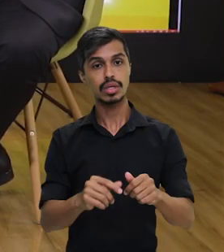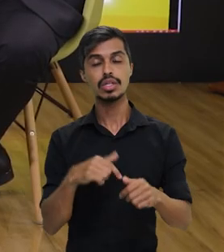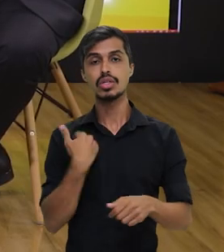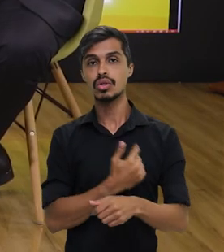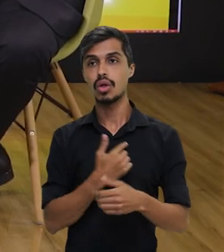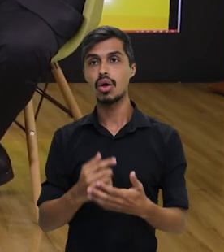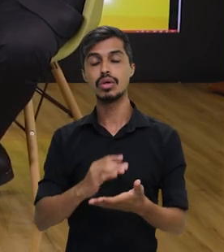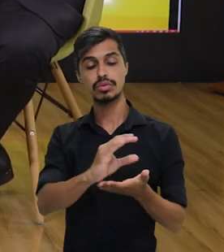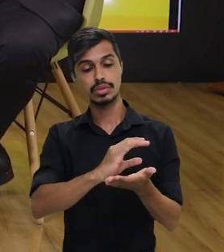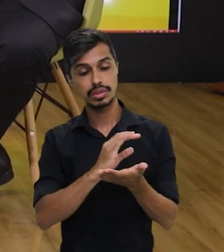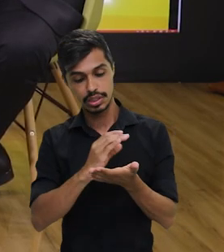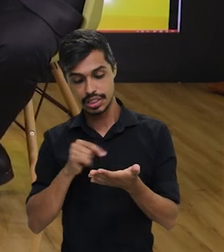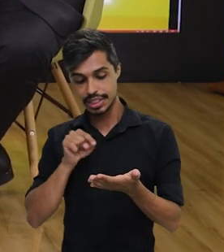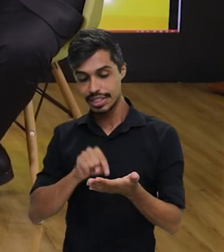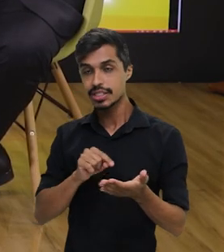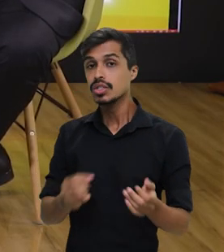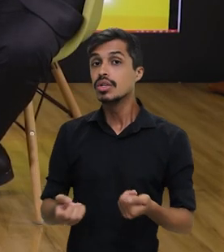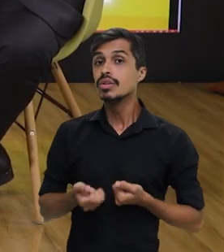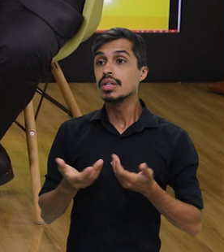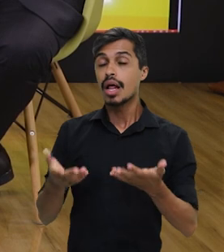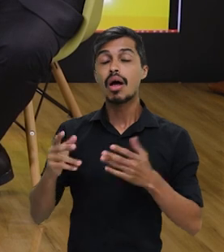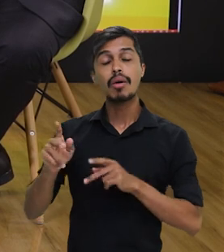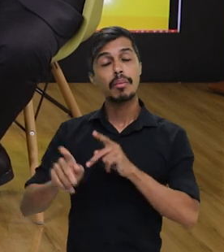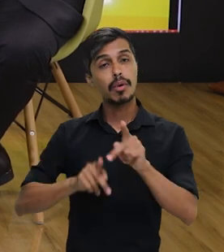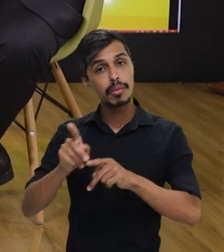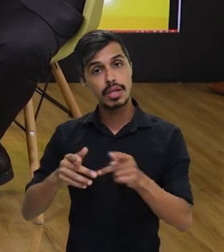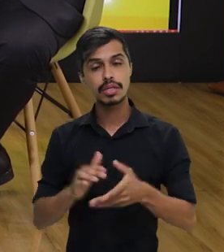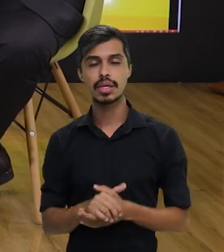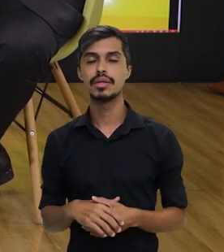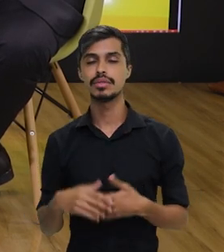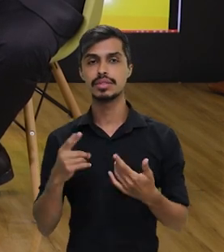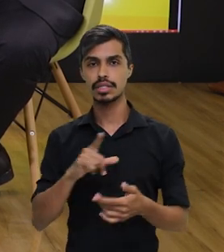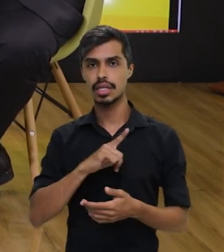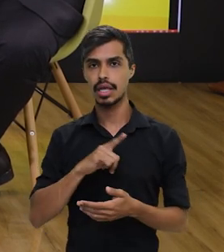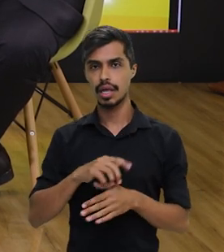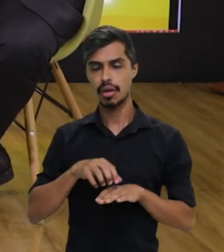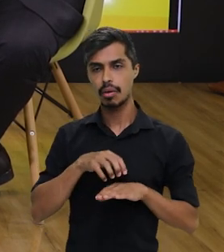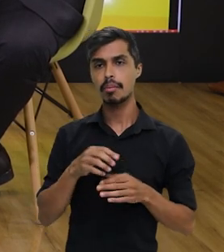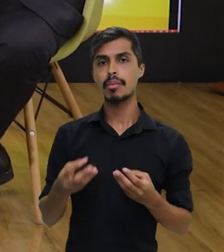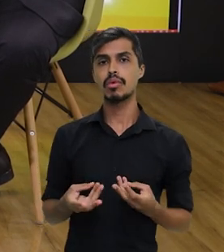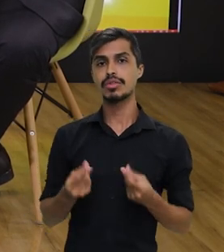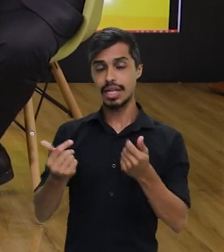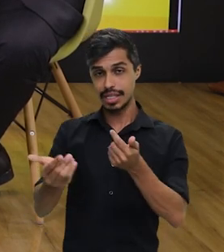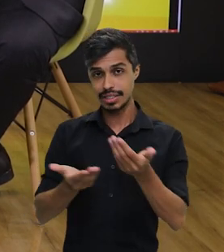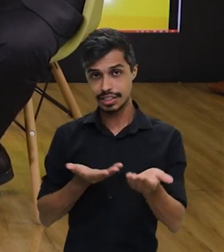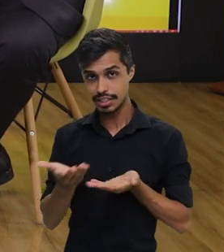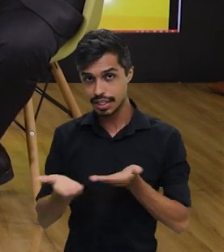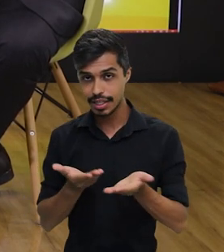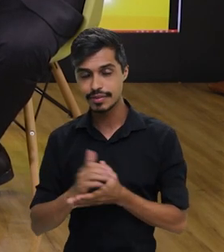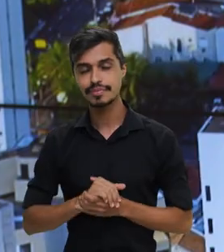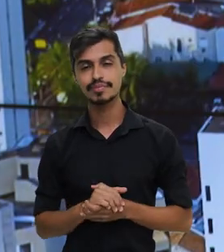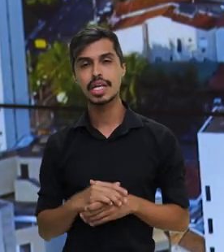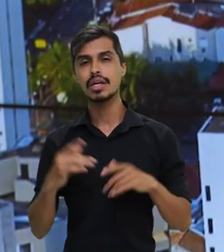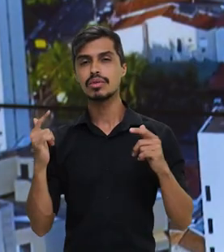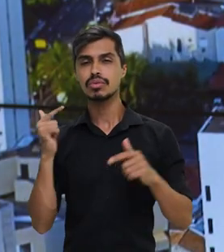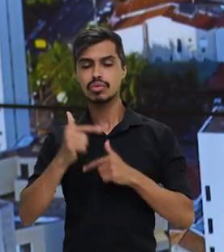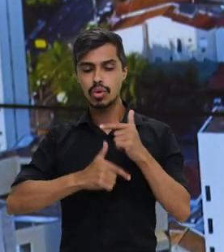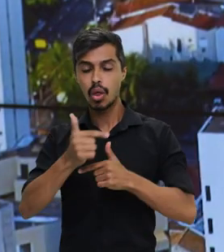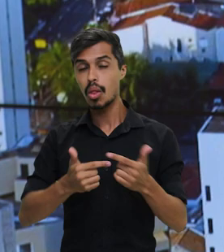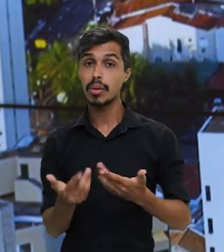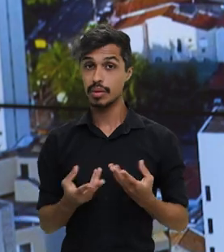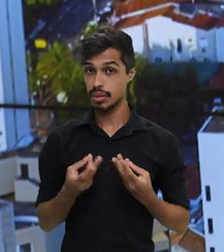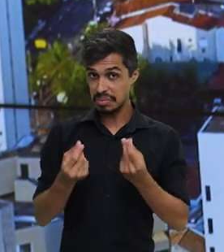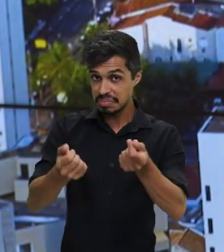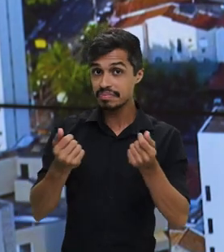são utilizadas justamente para servir a população, para ter uma agência melhor, para ter um centro de distribuição melhor, para que a gente possa prestar um